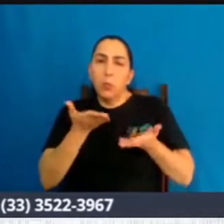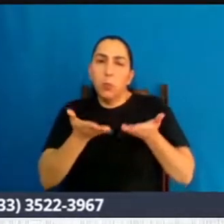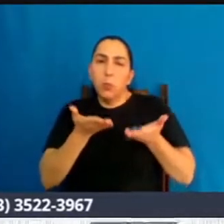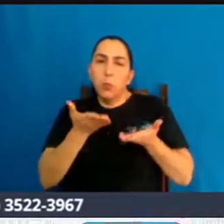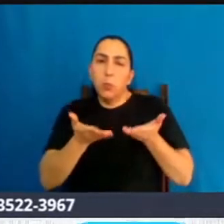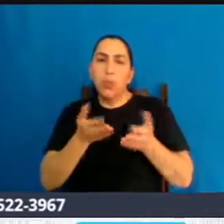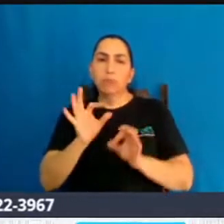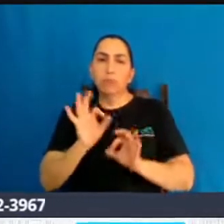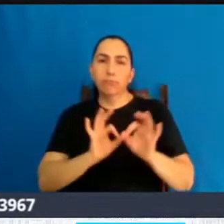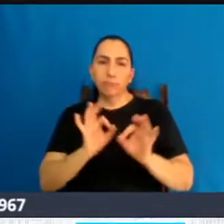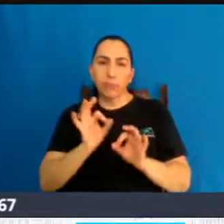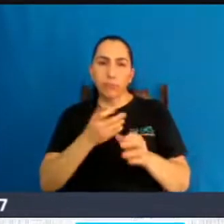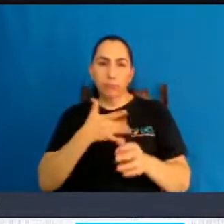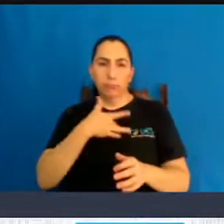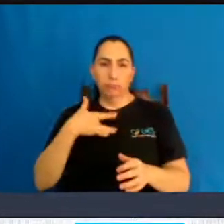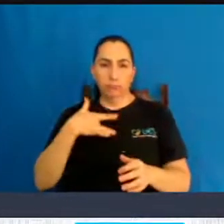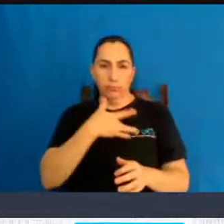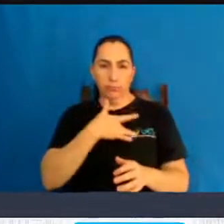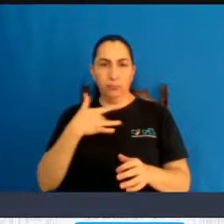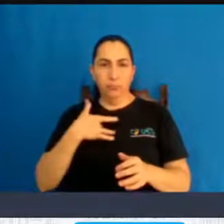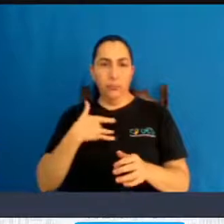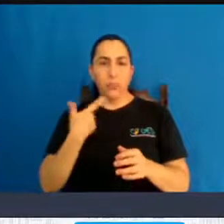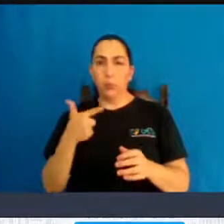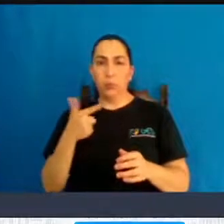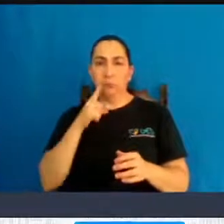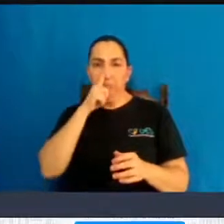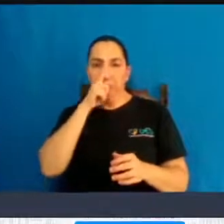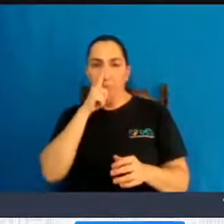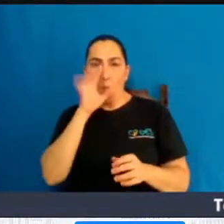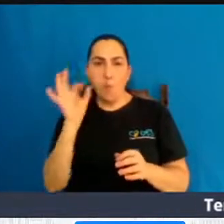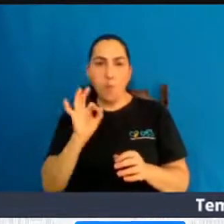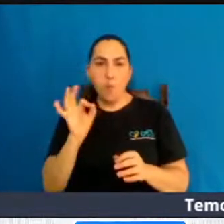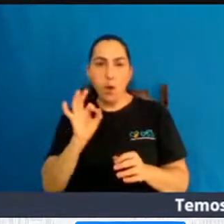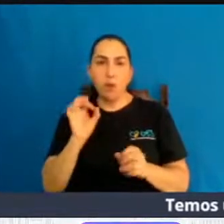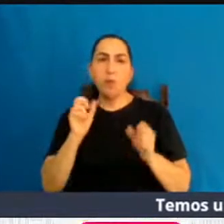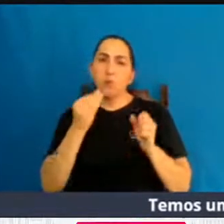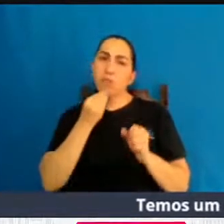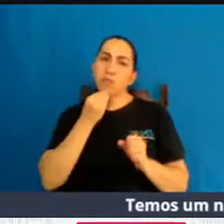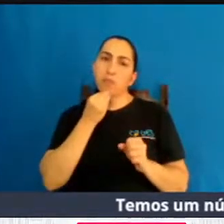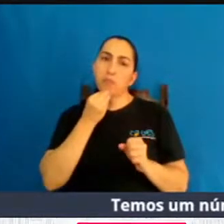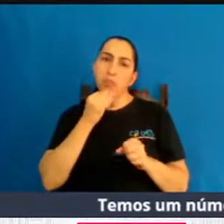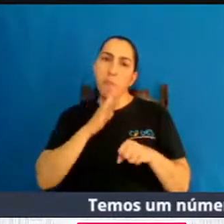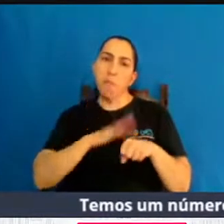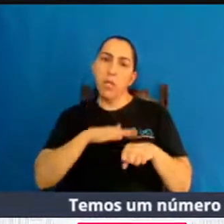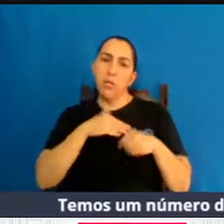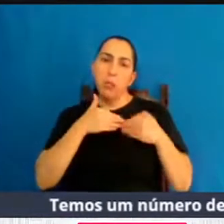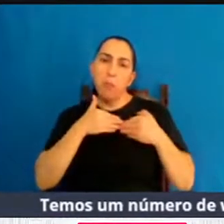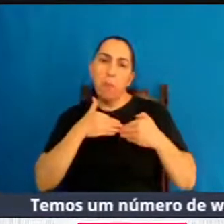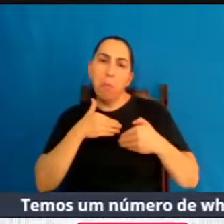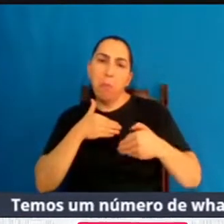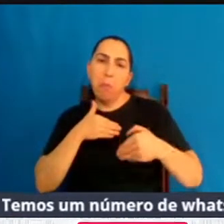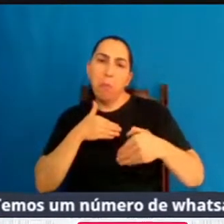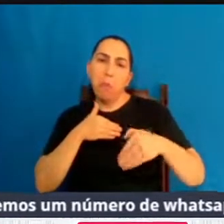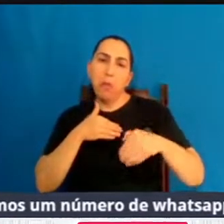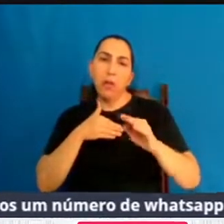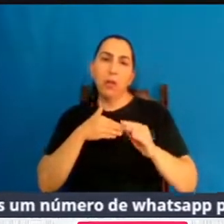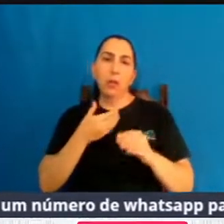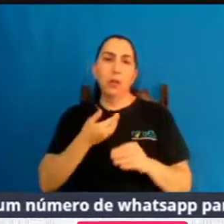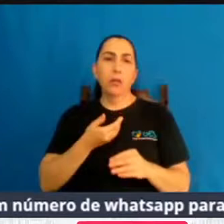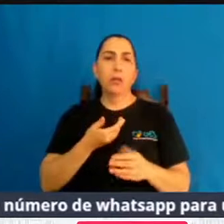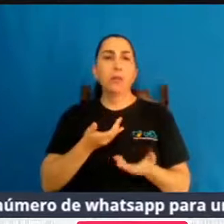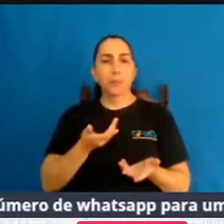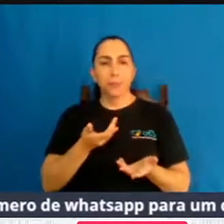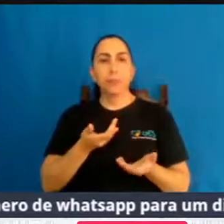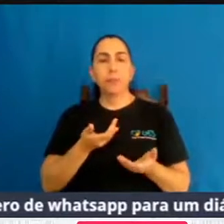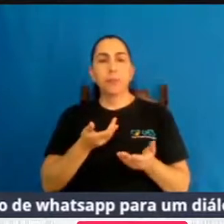não havia qualquer risco para a menina, ela podia ter aguardado um pouquinho mais, não é? Porque já estava, inclusive, além